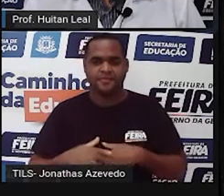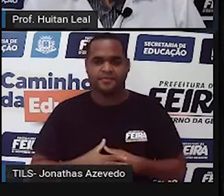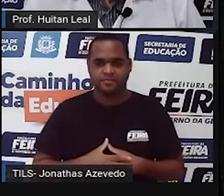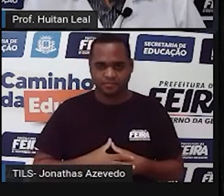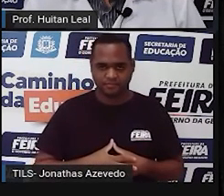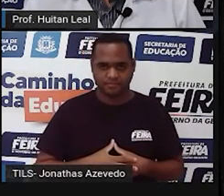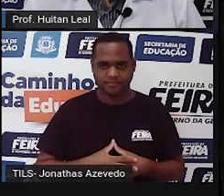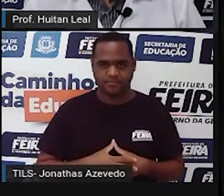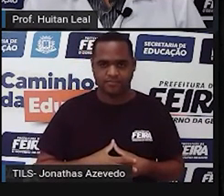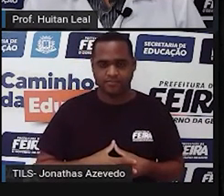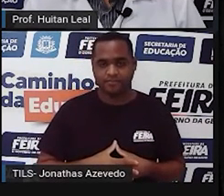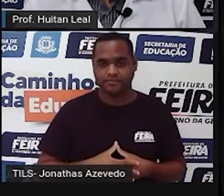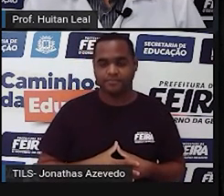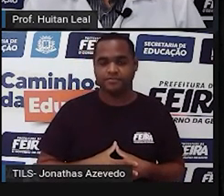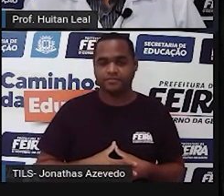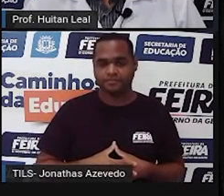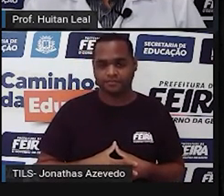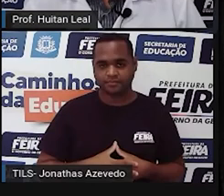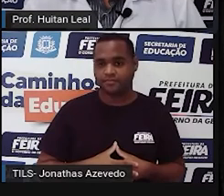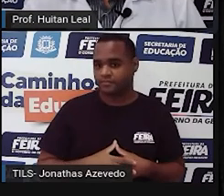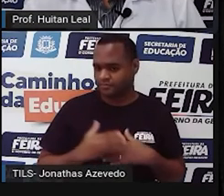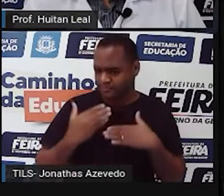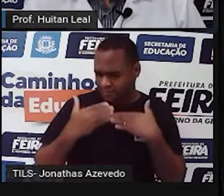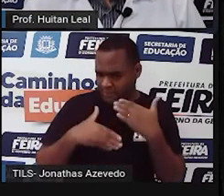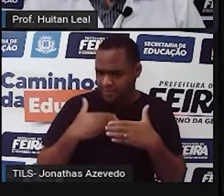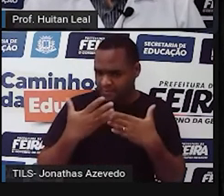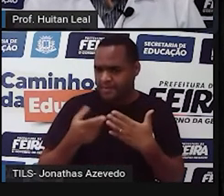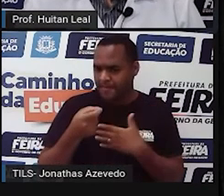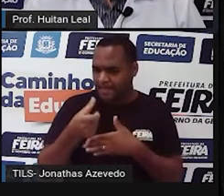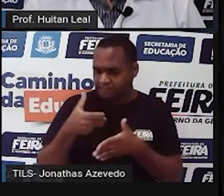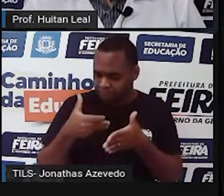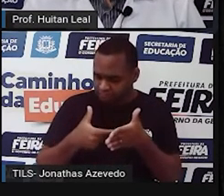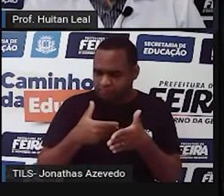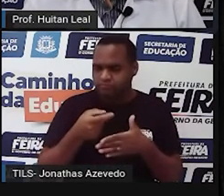Ok? Daqui a pouco, ou seja, em breve.